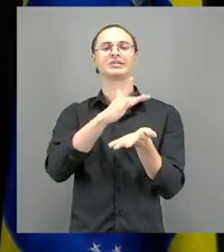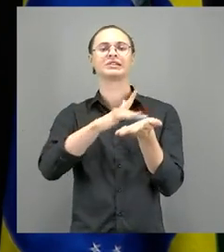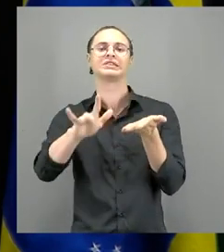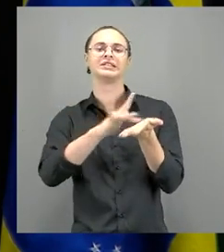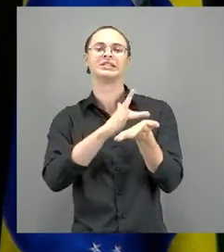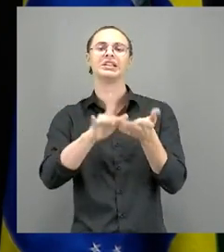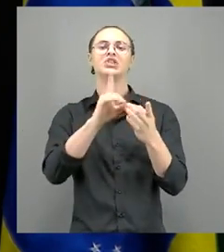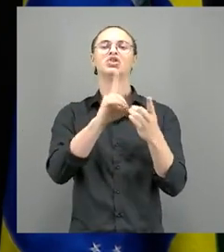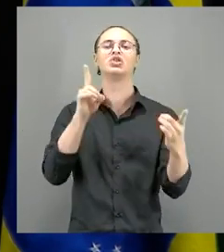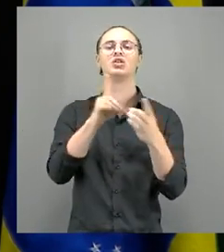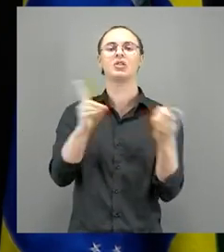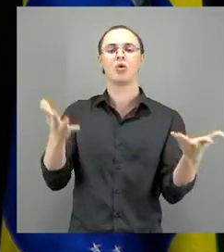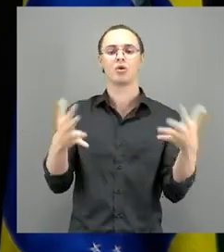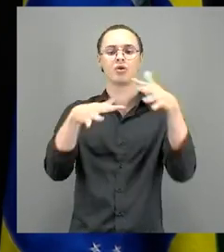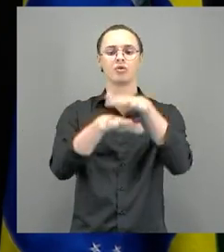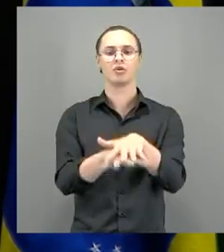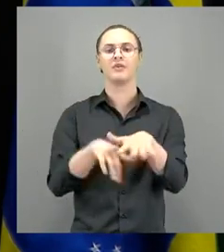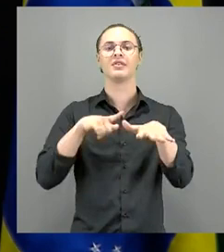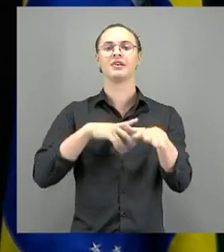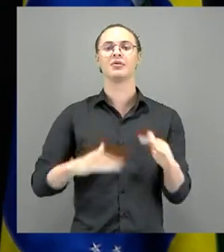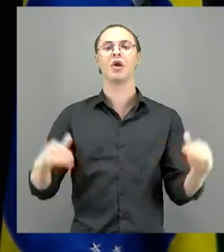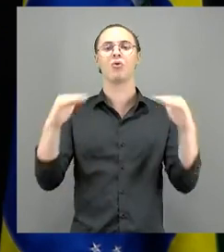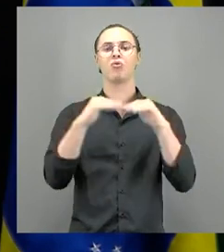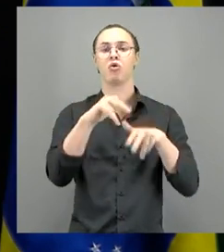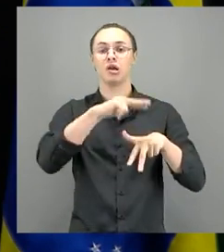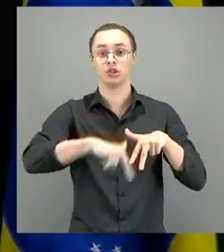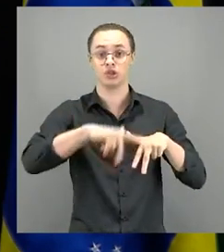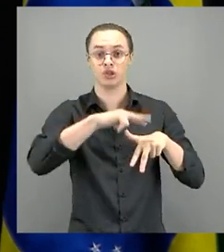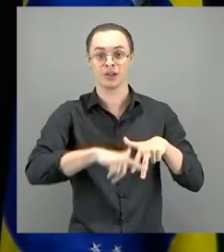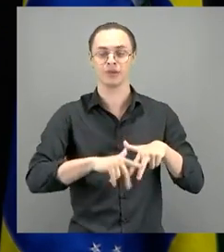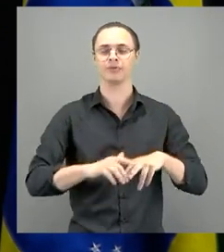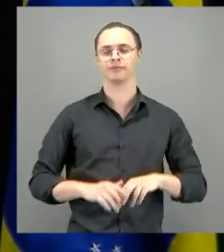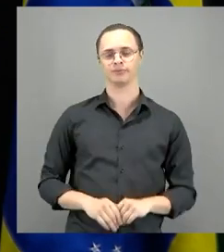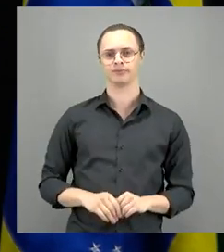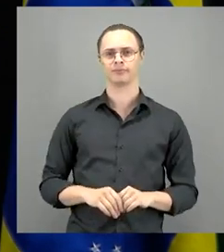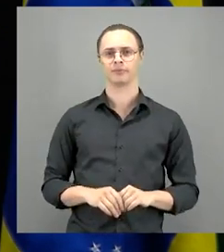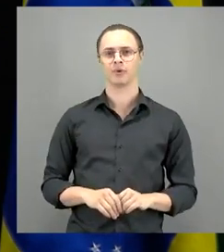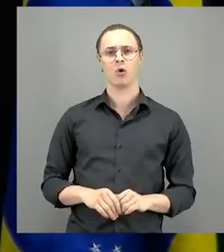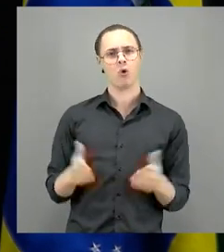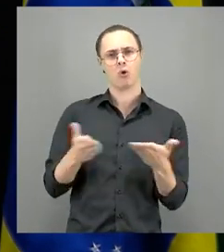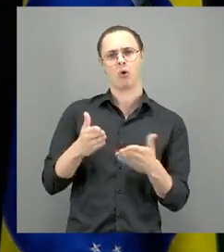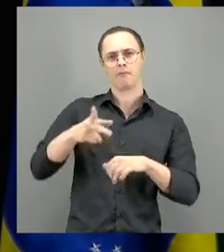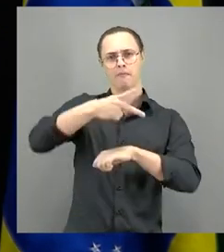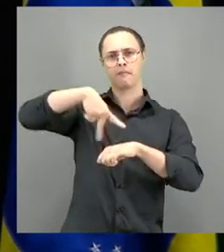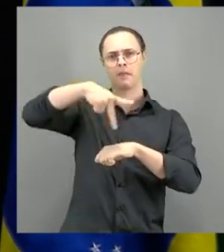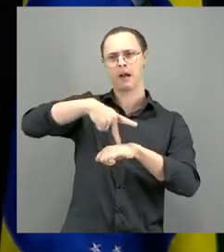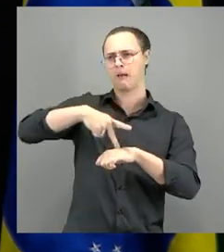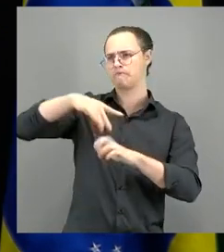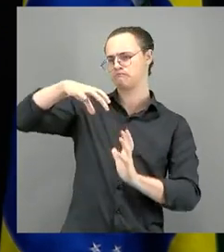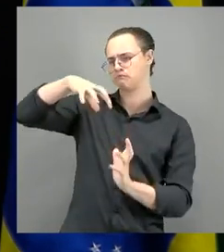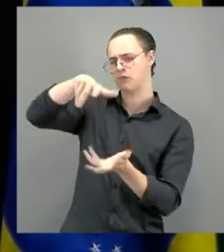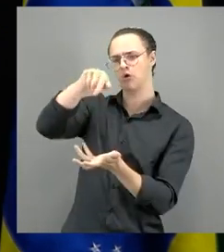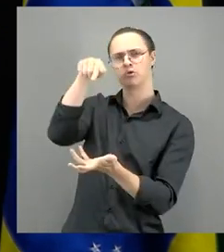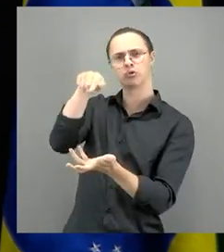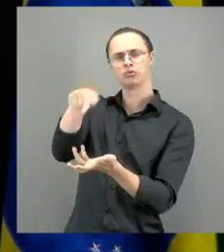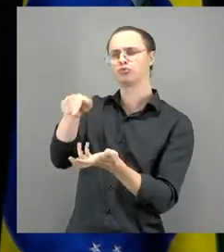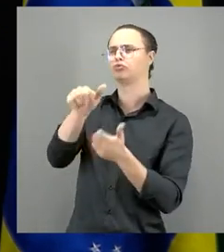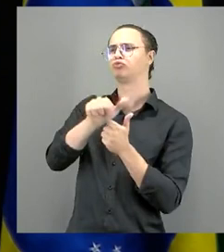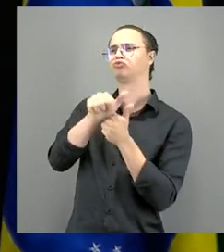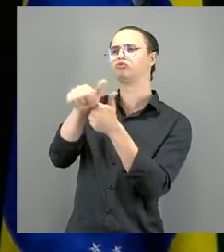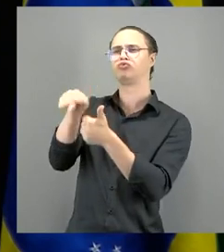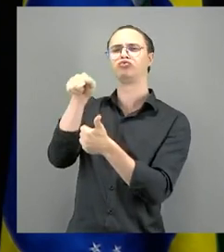tecnologia para a igualdade de gênero. Enquanto as principais democracias do mundo podem seguir essa pauta,